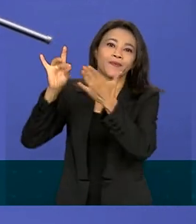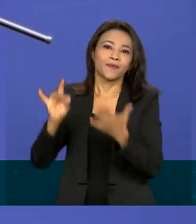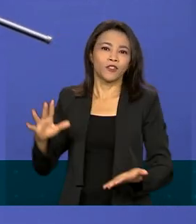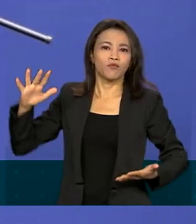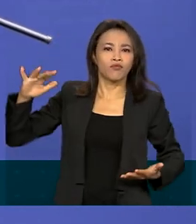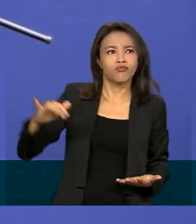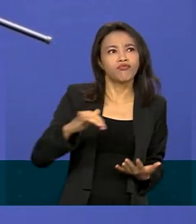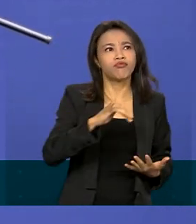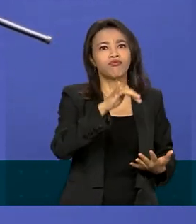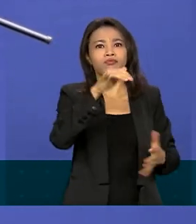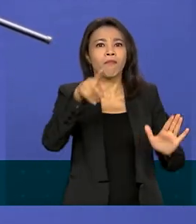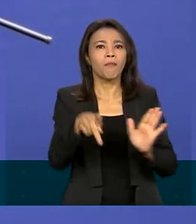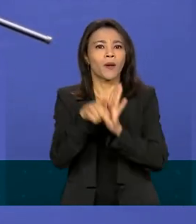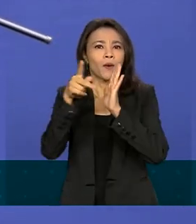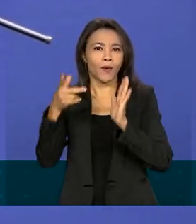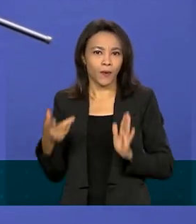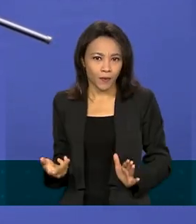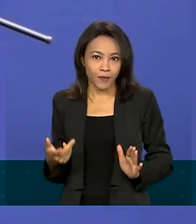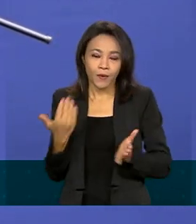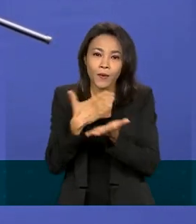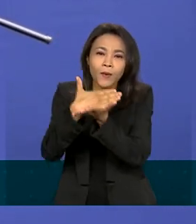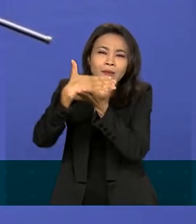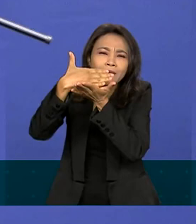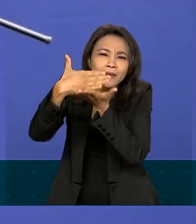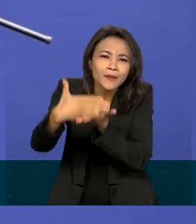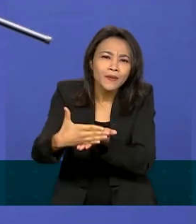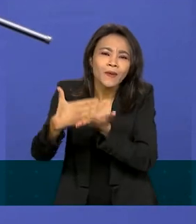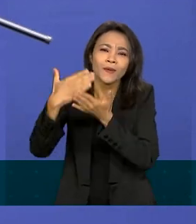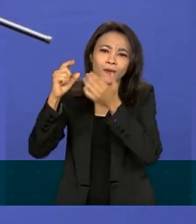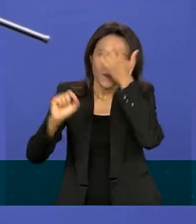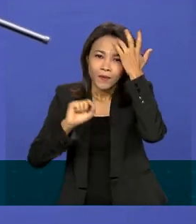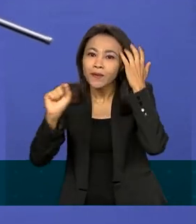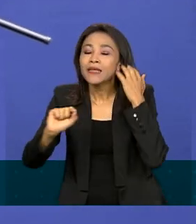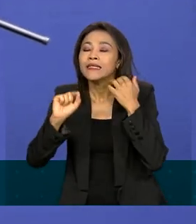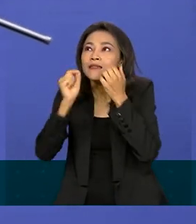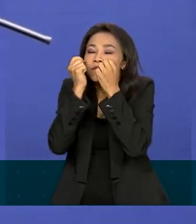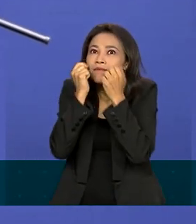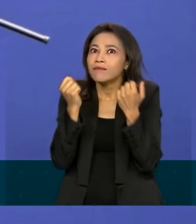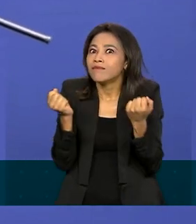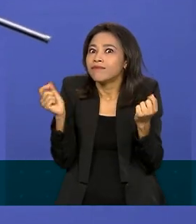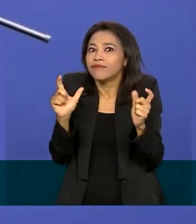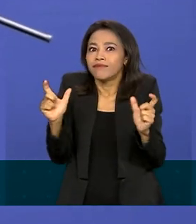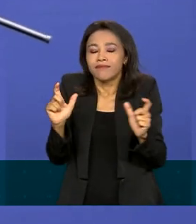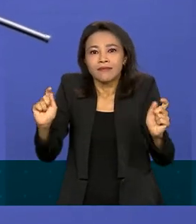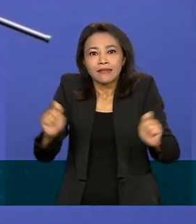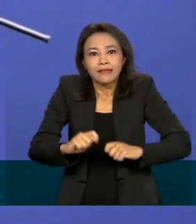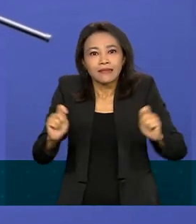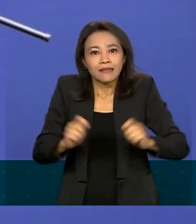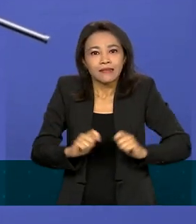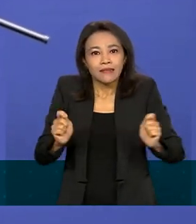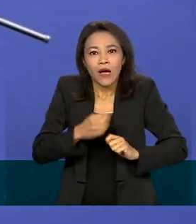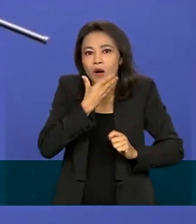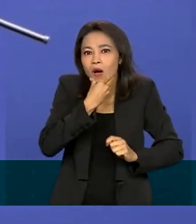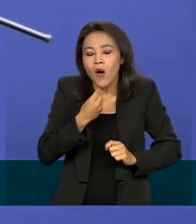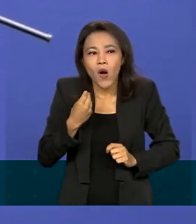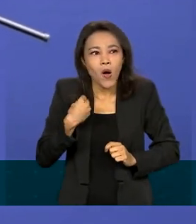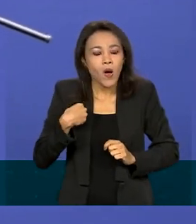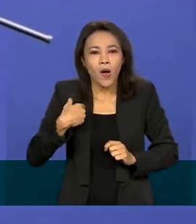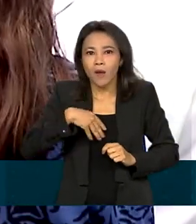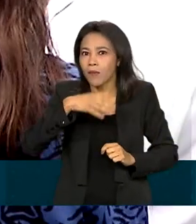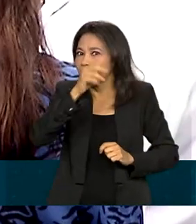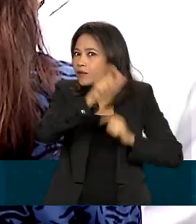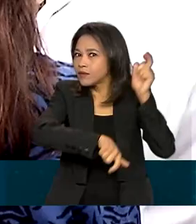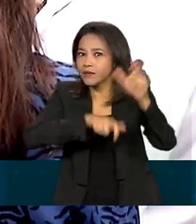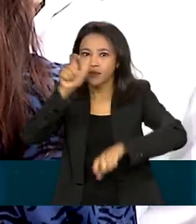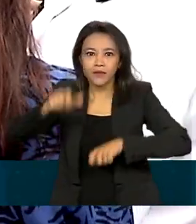ares por meios próprios, dando início a um processo evolutivo impressionante, capaz de levar o homem a todos os limites da